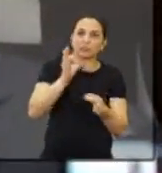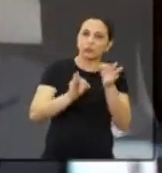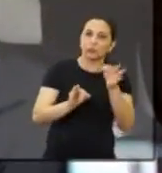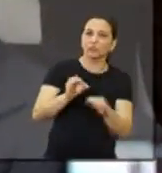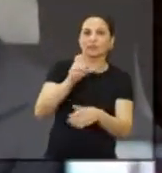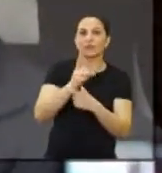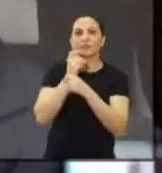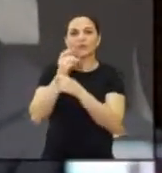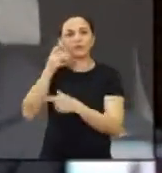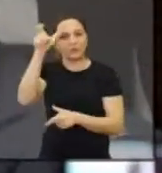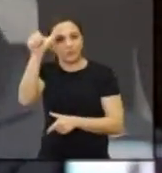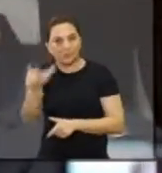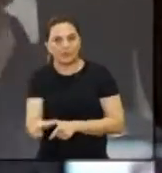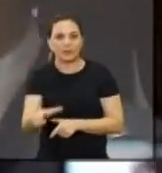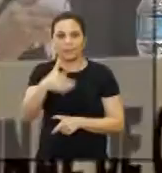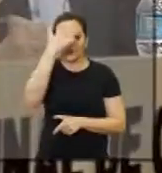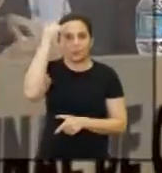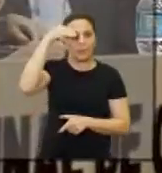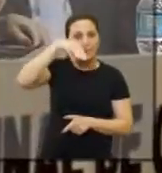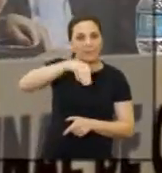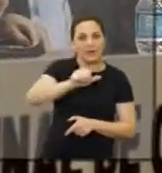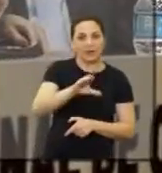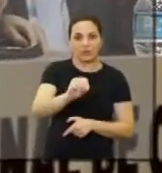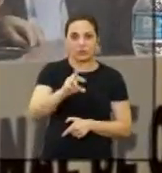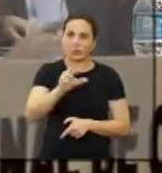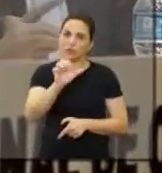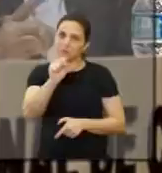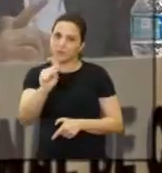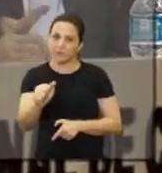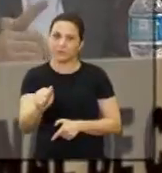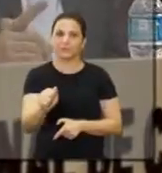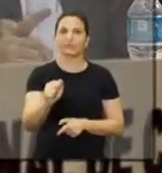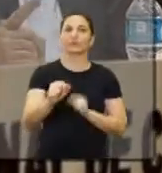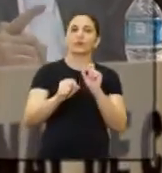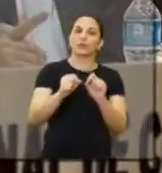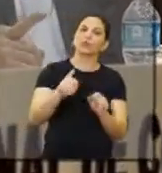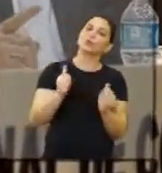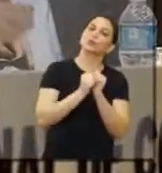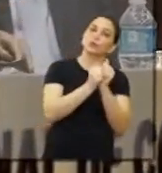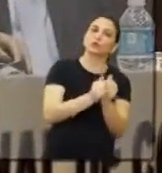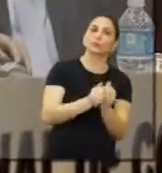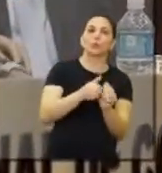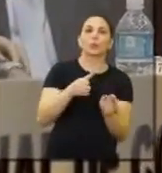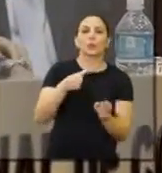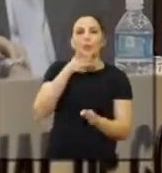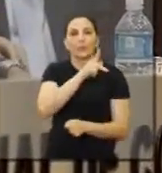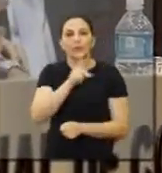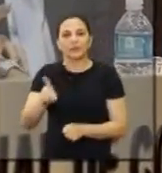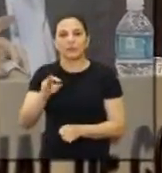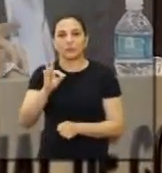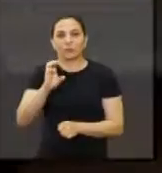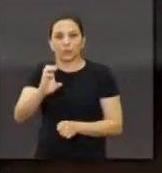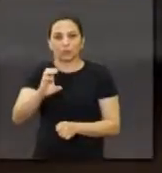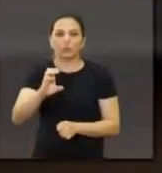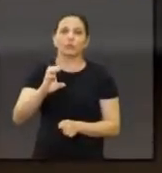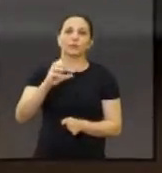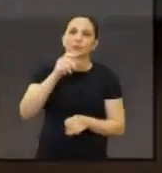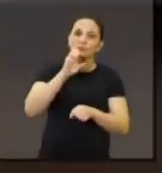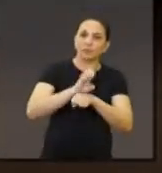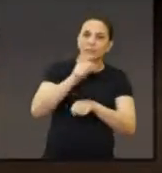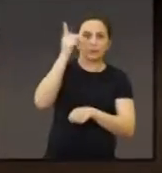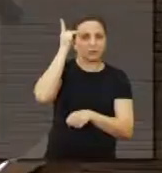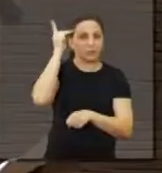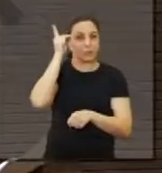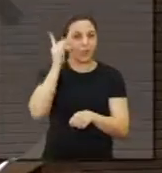Defesa da Cidadania, Márcio Fernando Elias Rosa, juntamente com o presidente do Tribunal de Contas do Estado, o conselheiro Dimas Eduardo